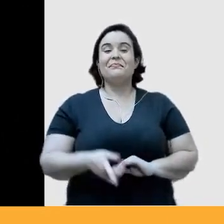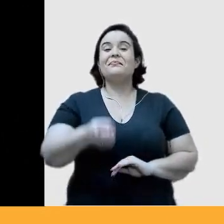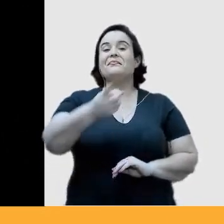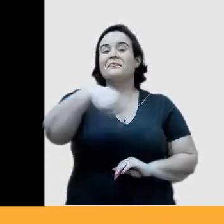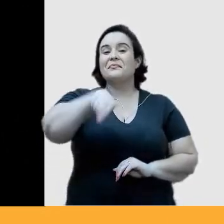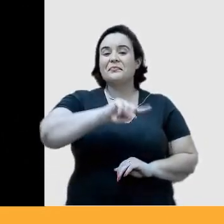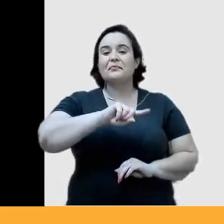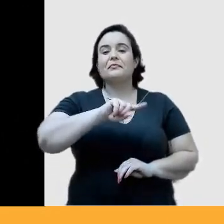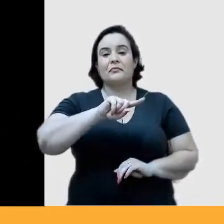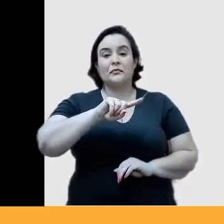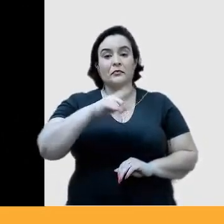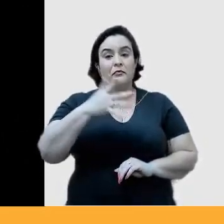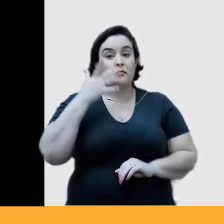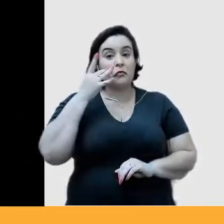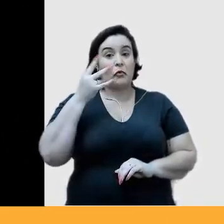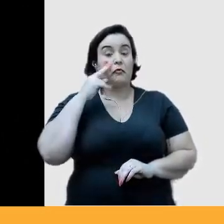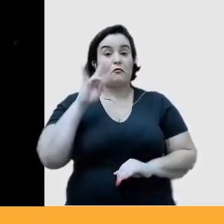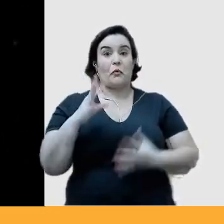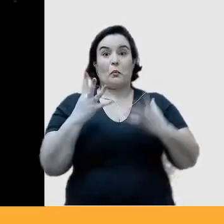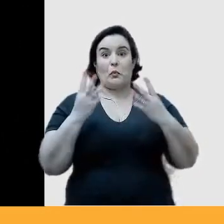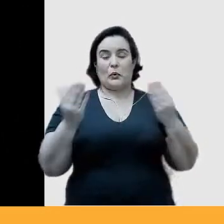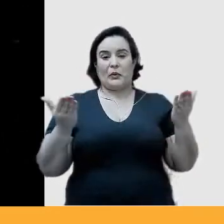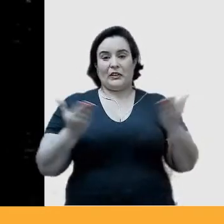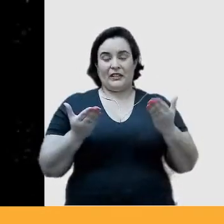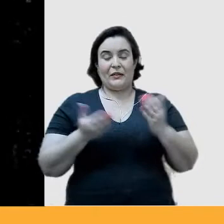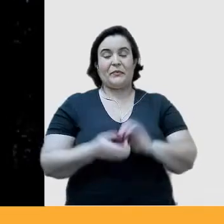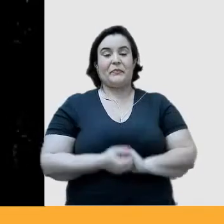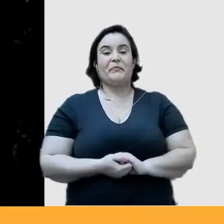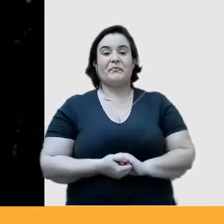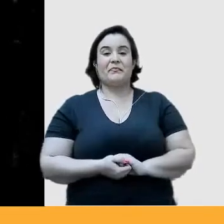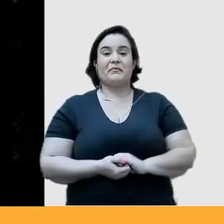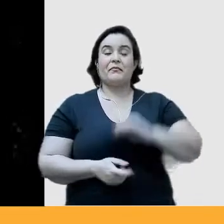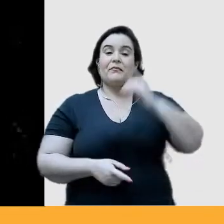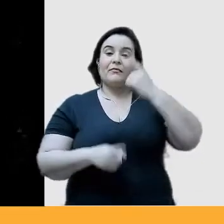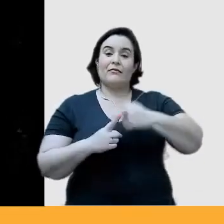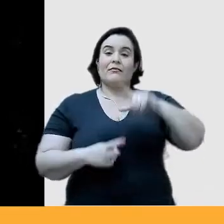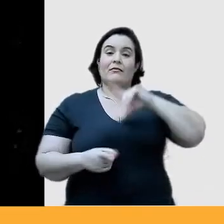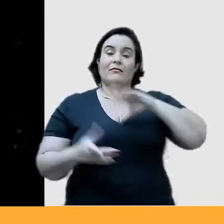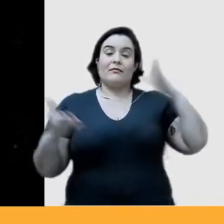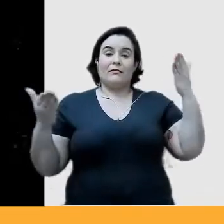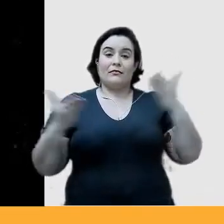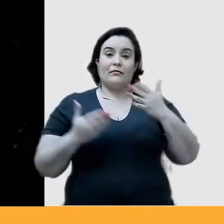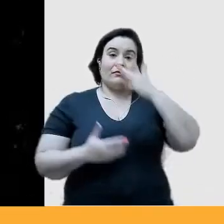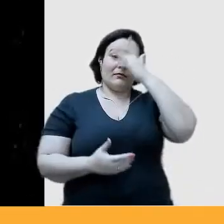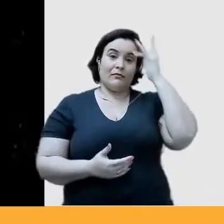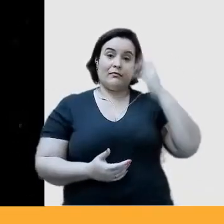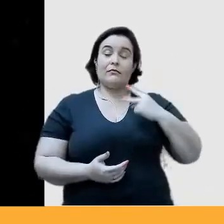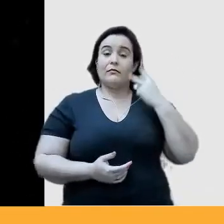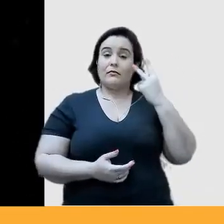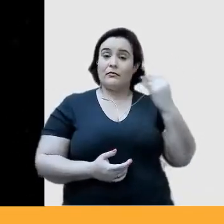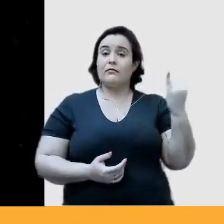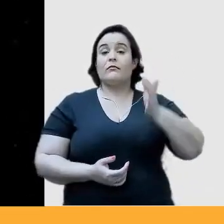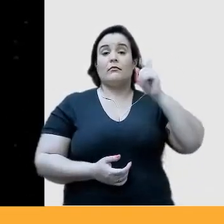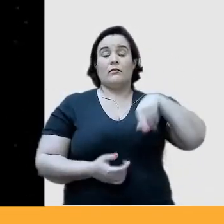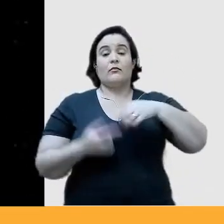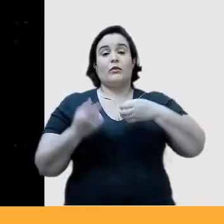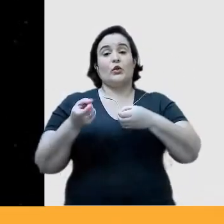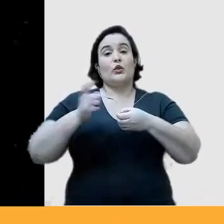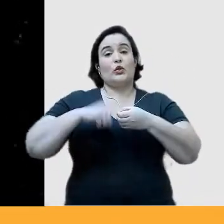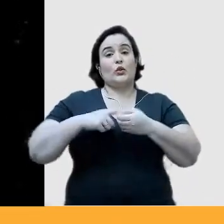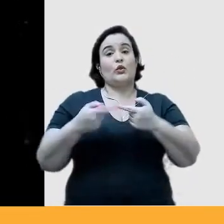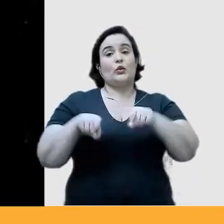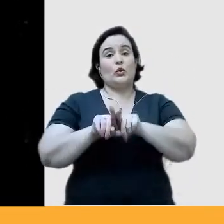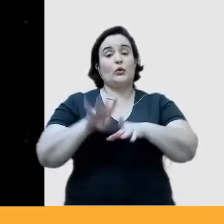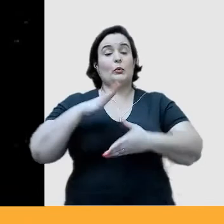ouvir falar muito agora porque eu tenho agora duas pessoas importantes que são meus